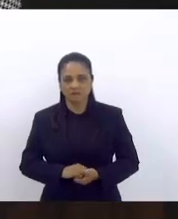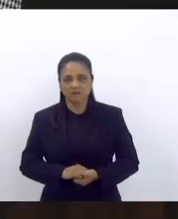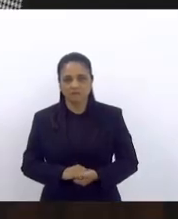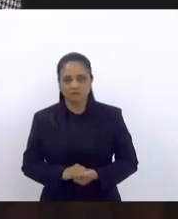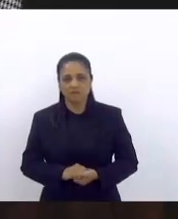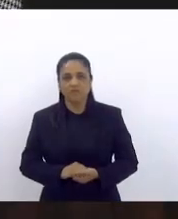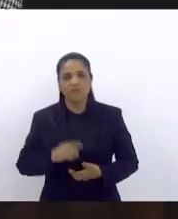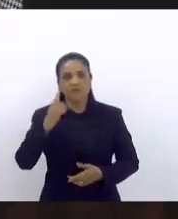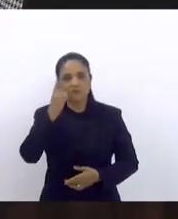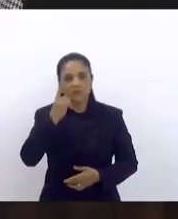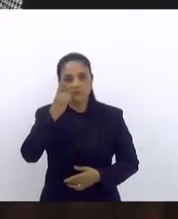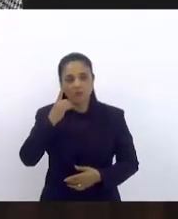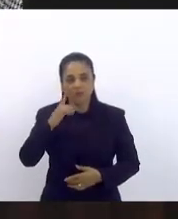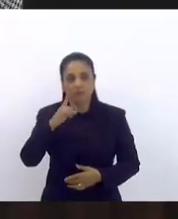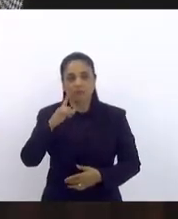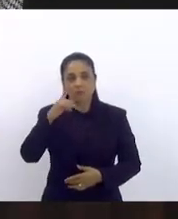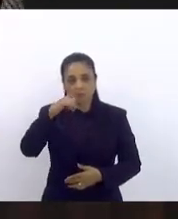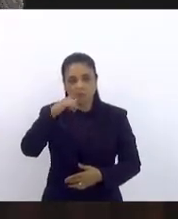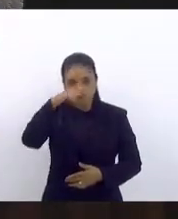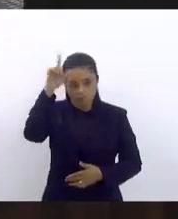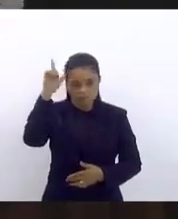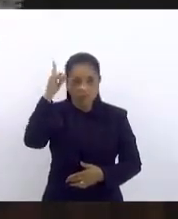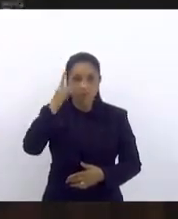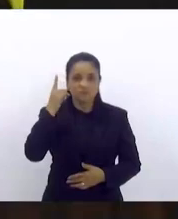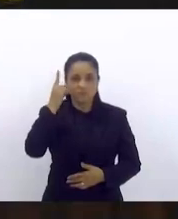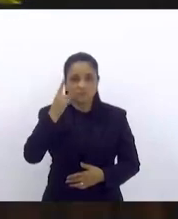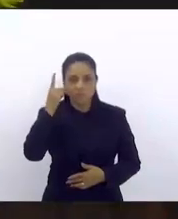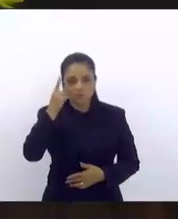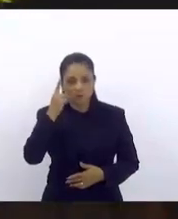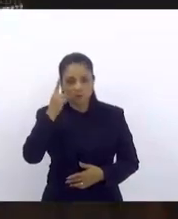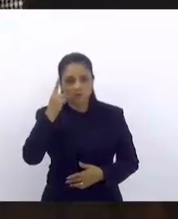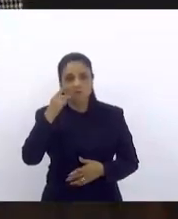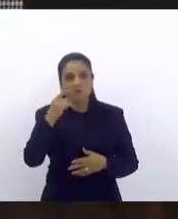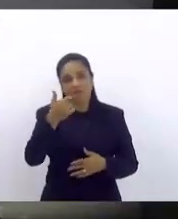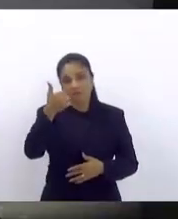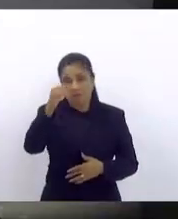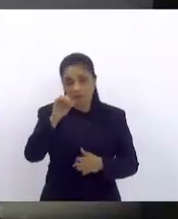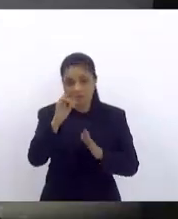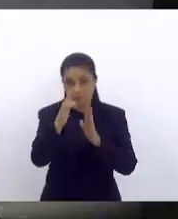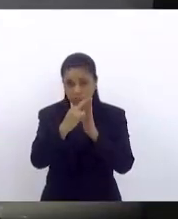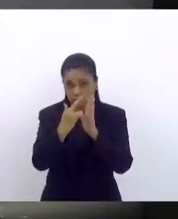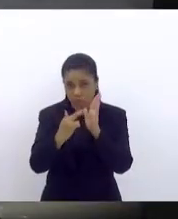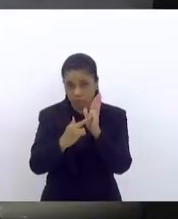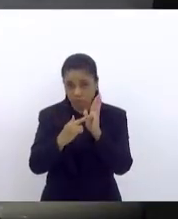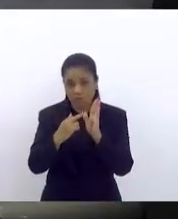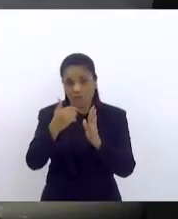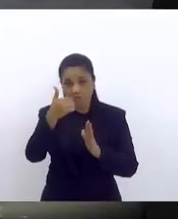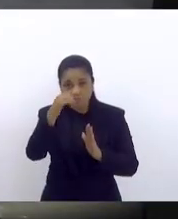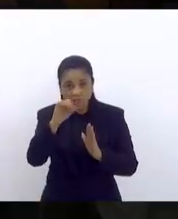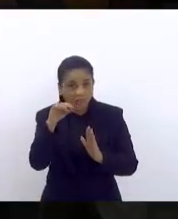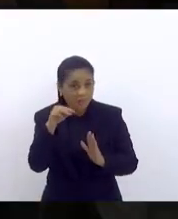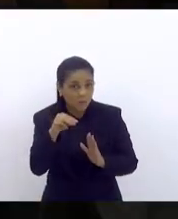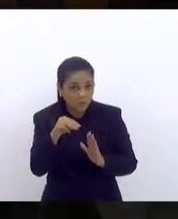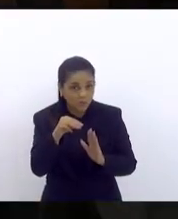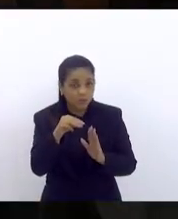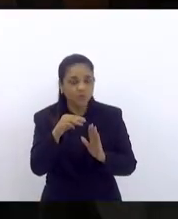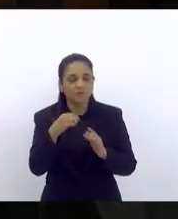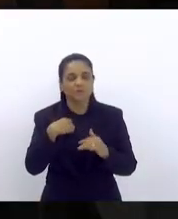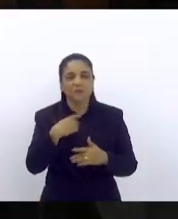deputado deputado Luiz Paulo o senhor tem 10 minutos regimentais senhora presidenta